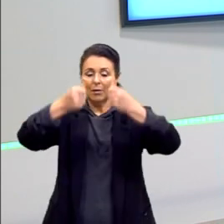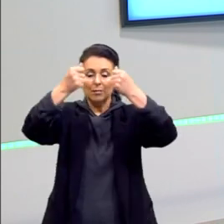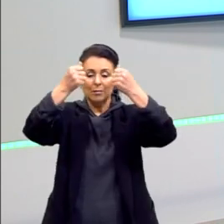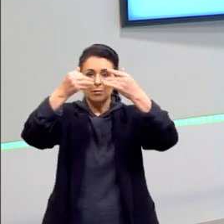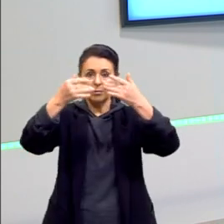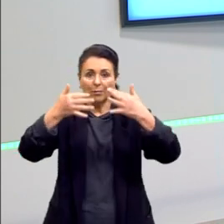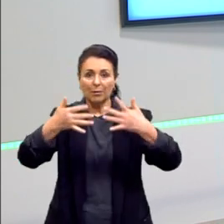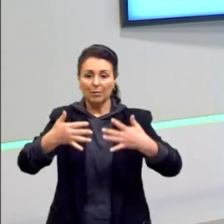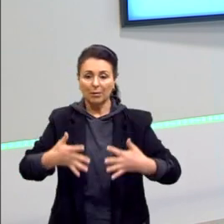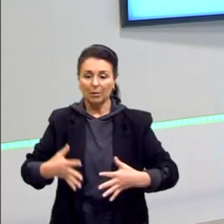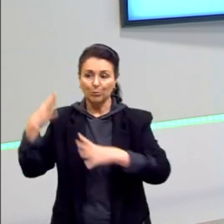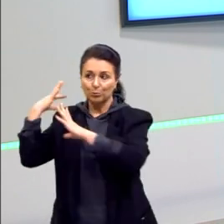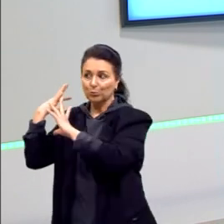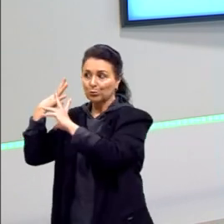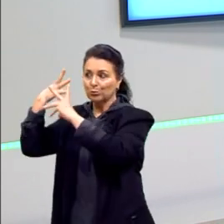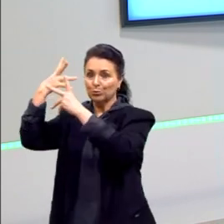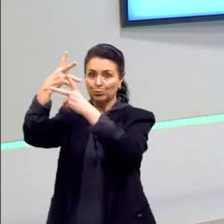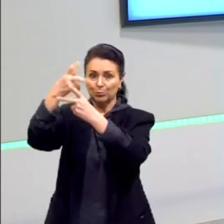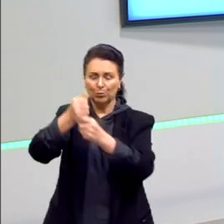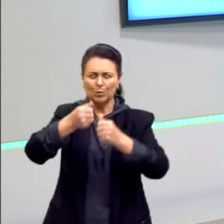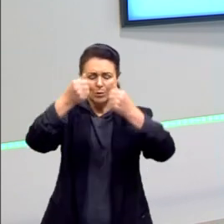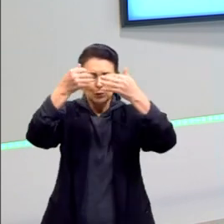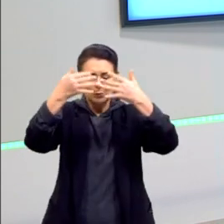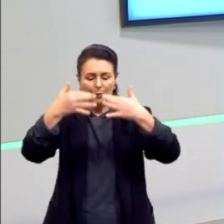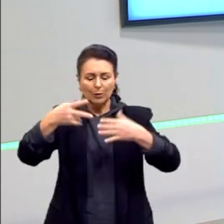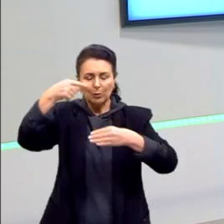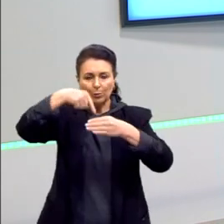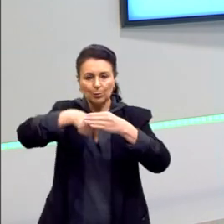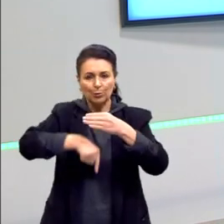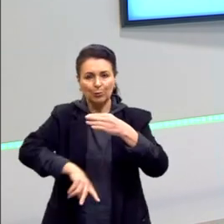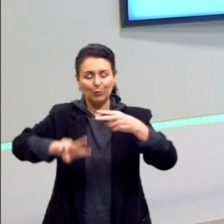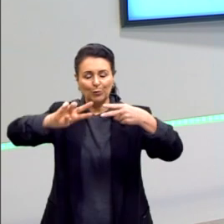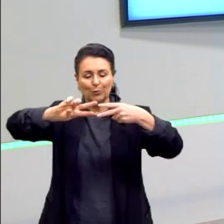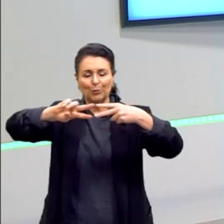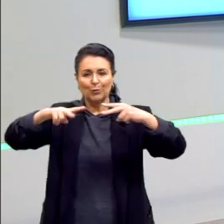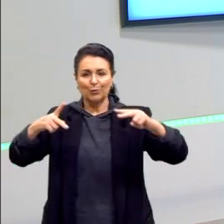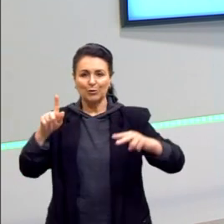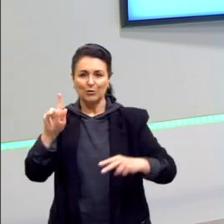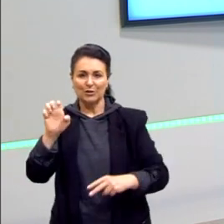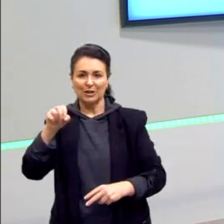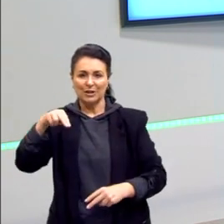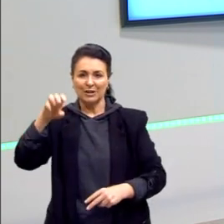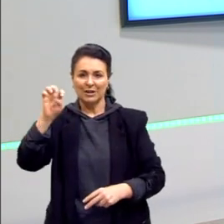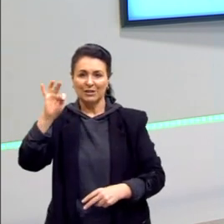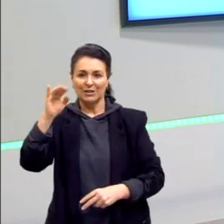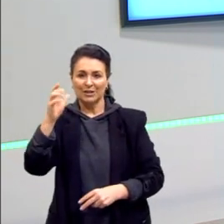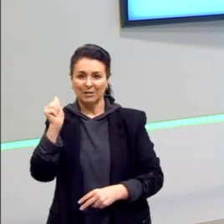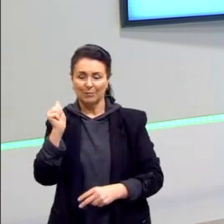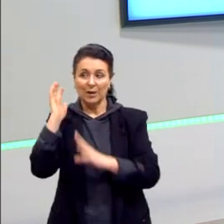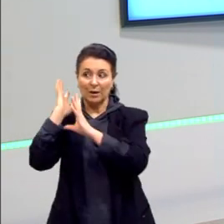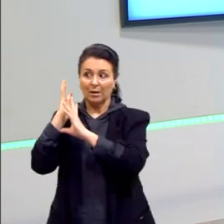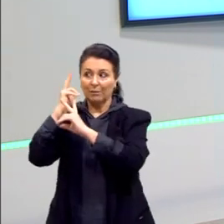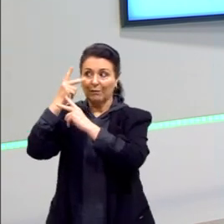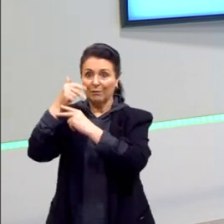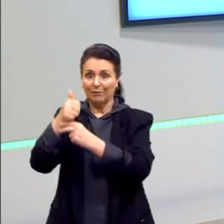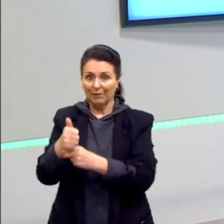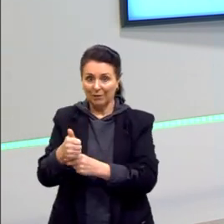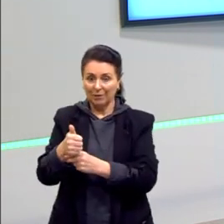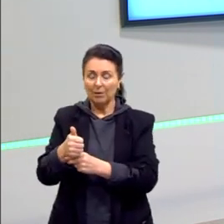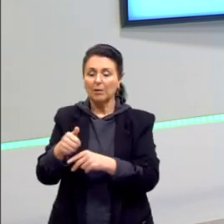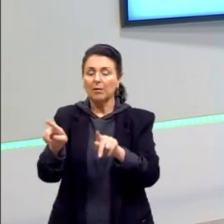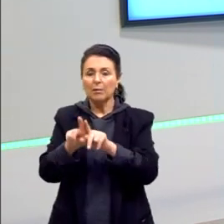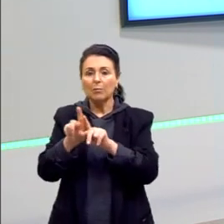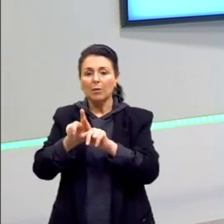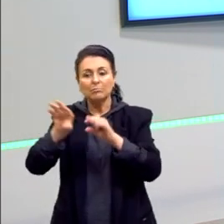É o dissecando mesmo a genética, para a gente rever e também acrescentar algumas coisas que a gente não conseguiu